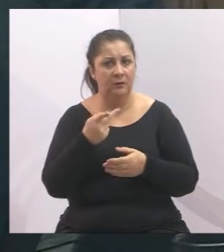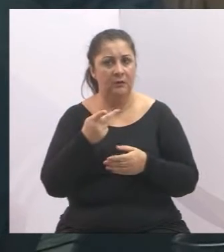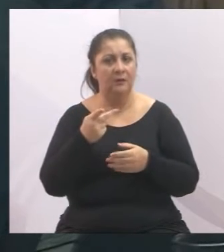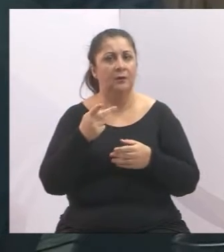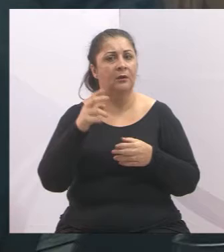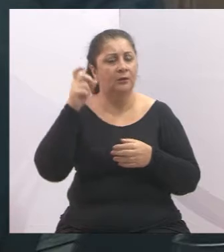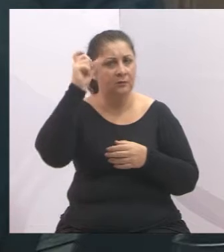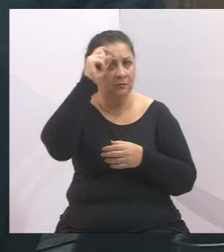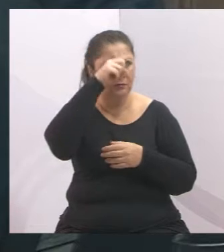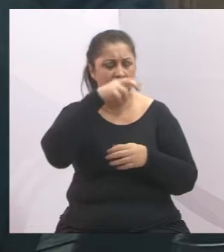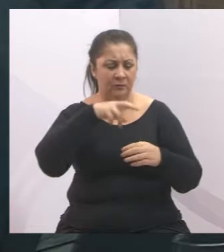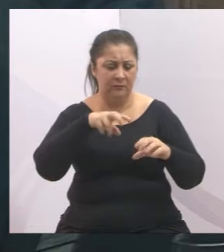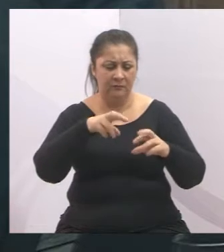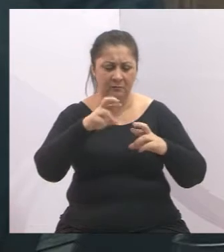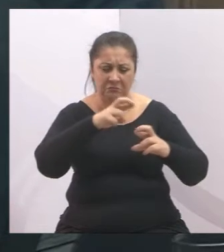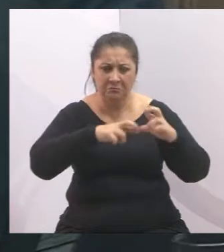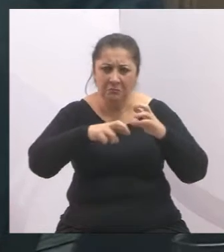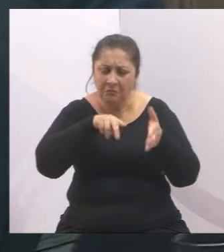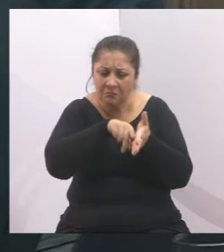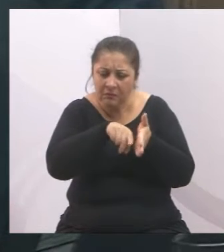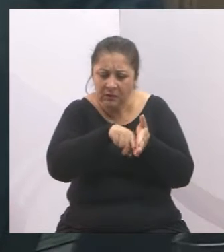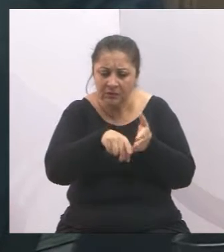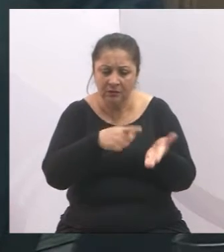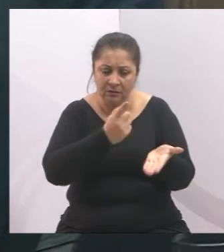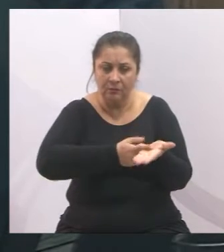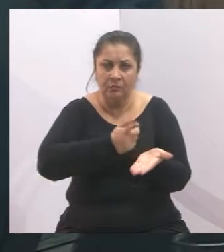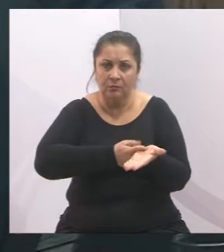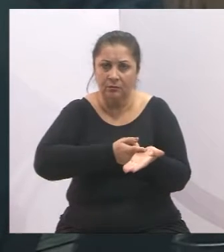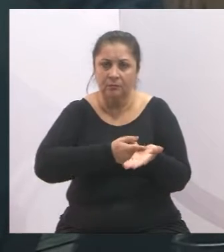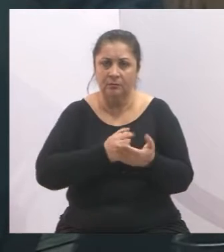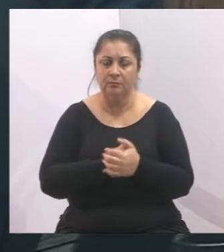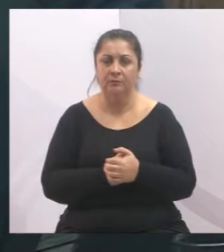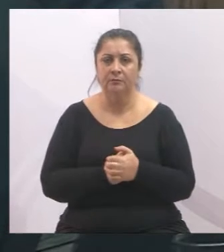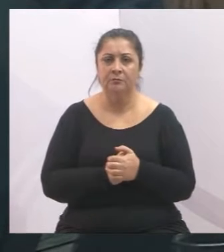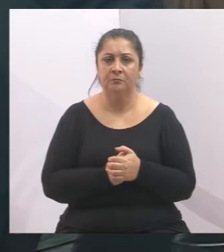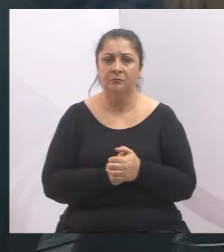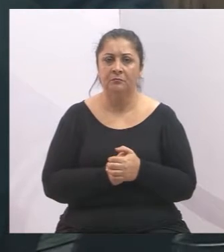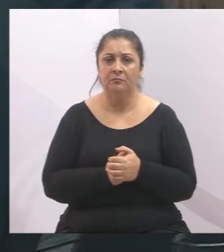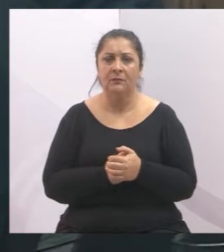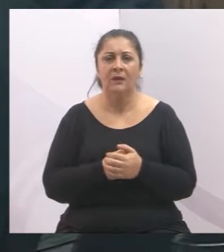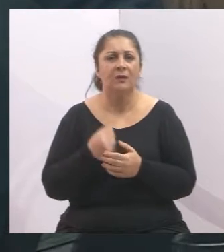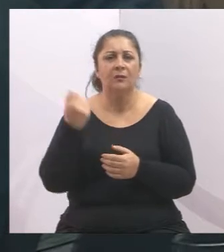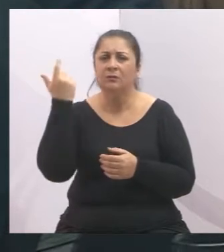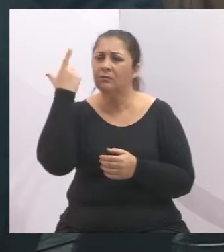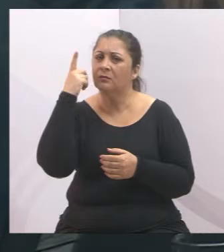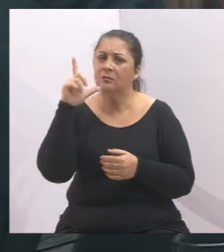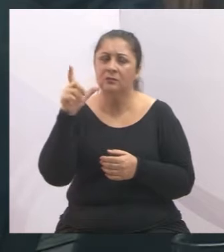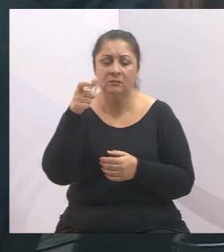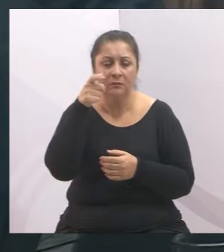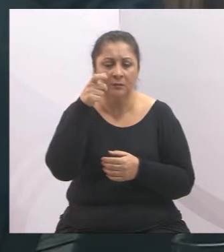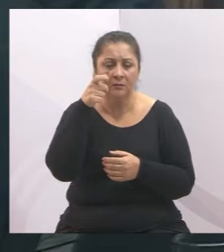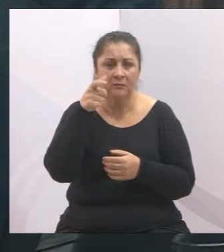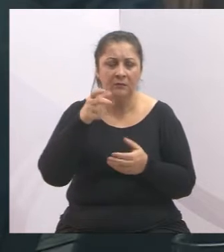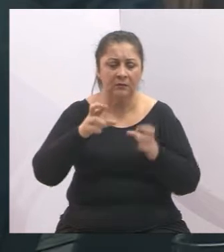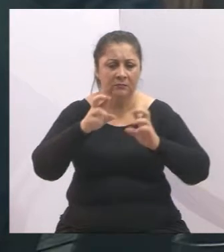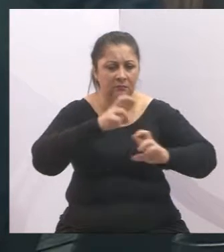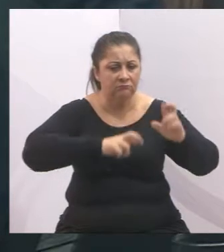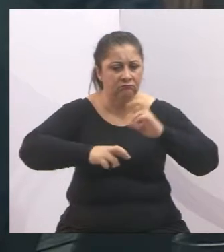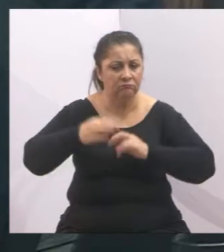contrato, que não conseguem efetivar a fiscalização como deveria ser